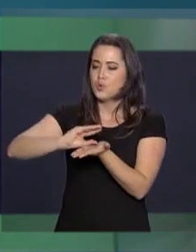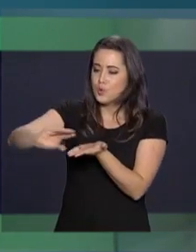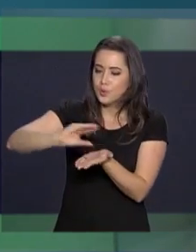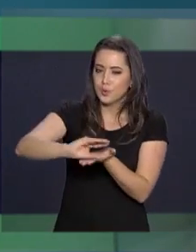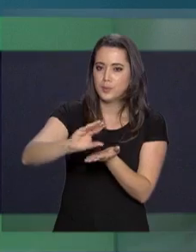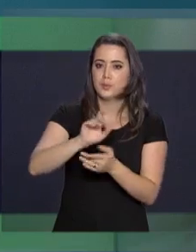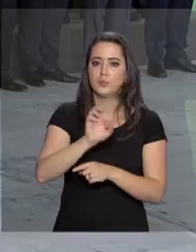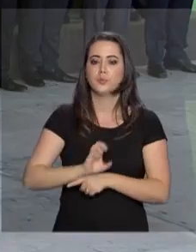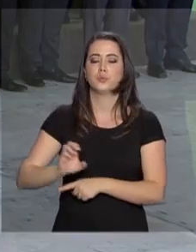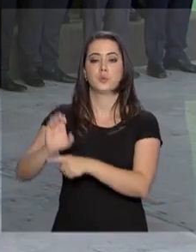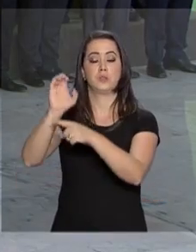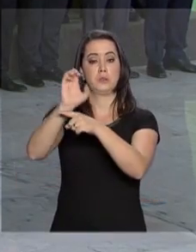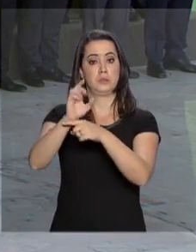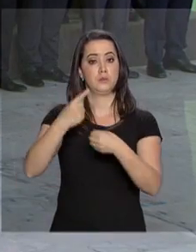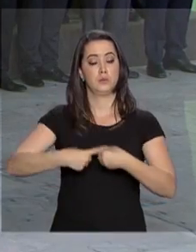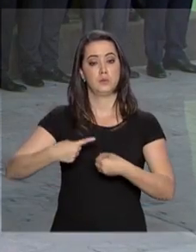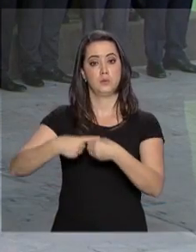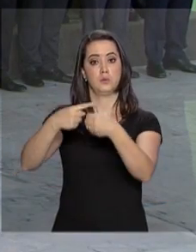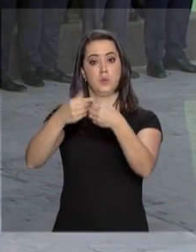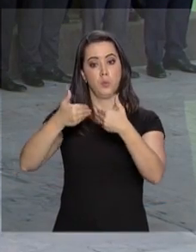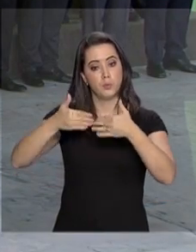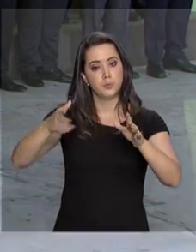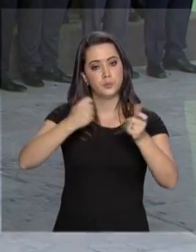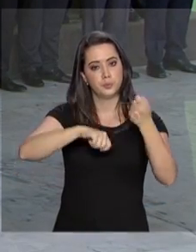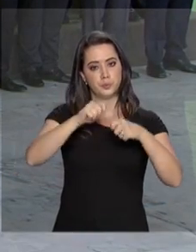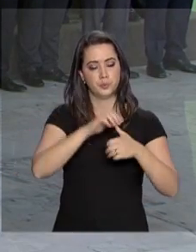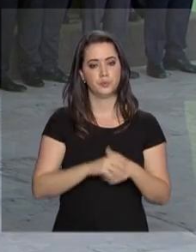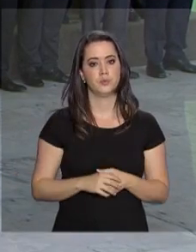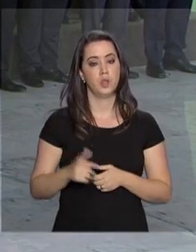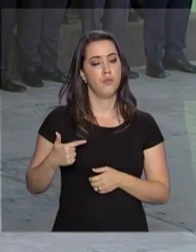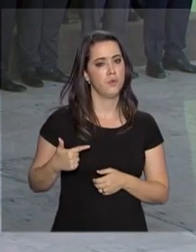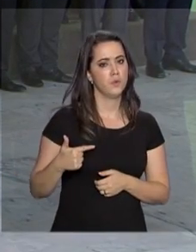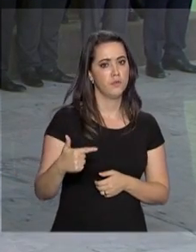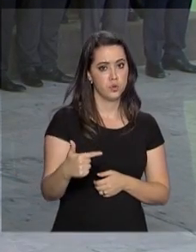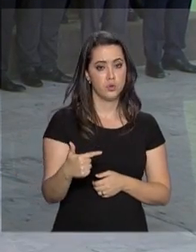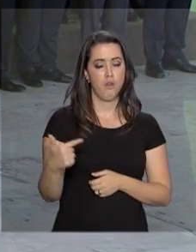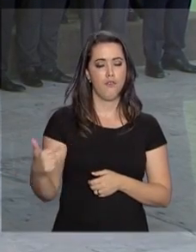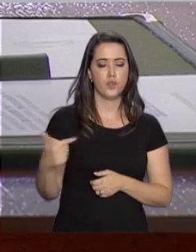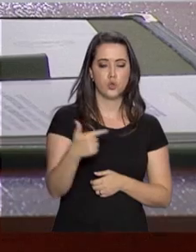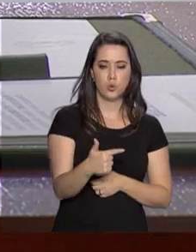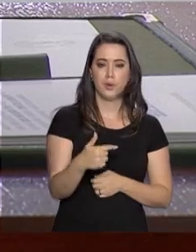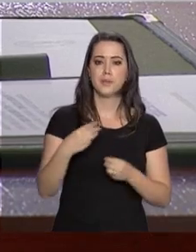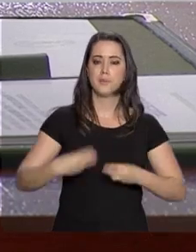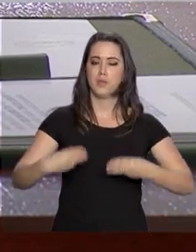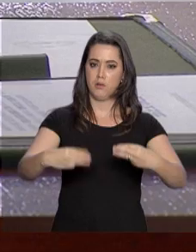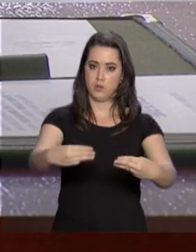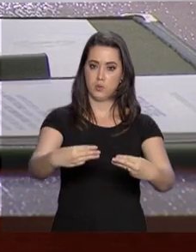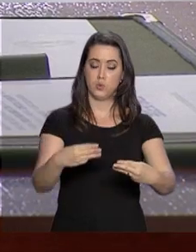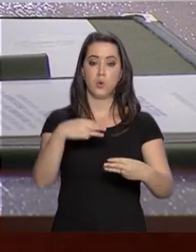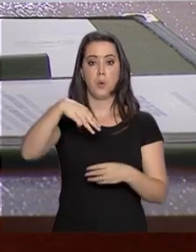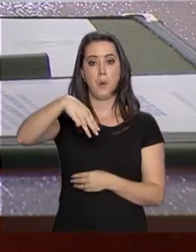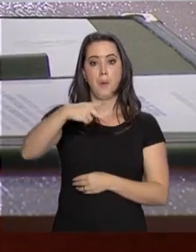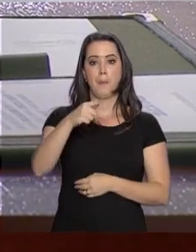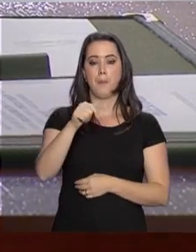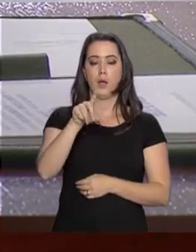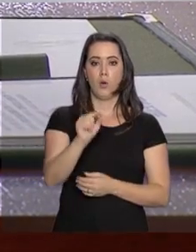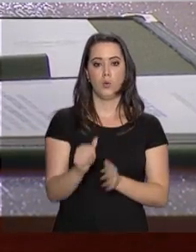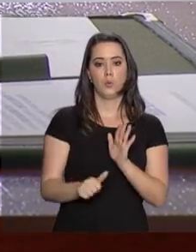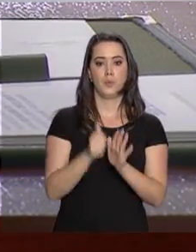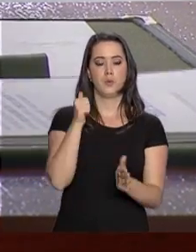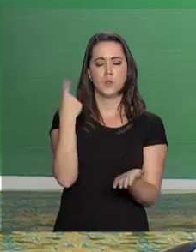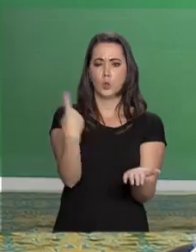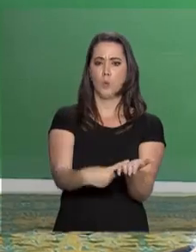impostos. Dos 22 ministros do governo de Jair Bolsonaro, Paulo Guedes foi o primeiro a ser